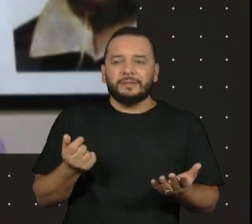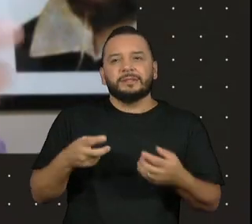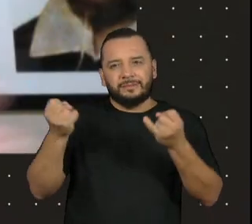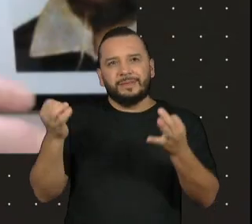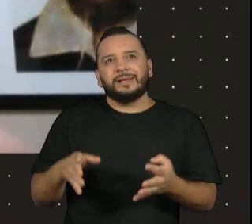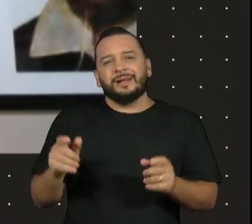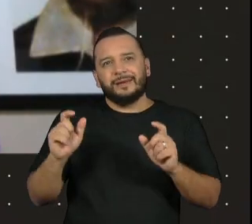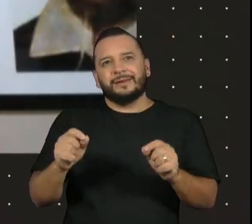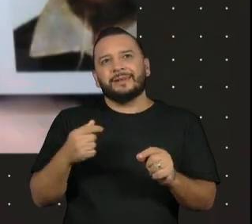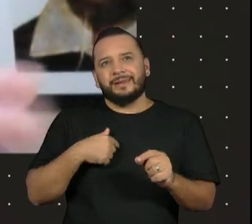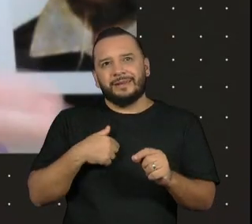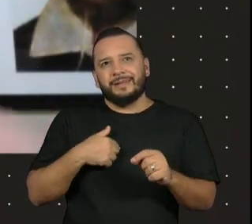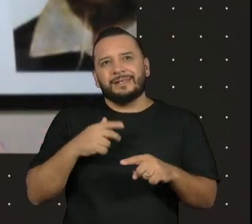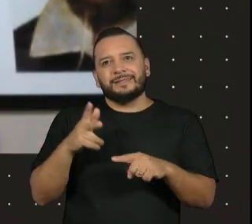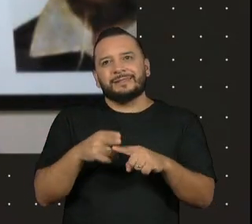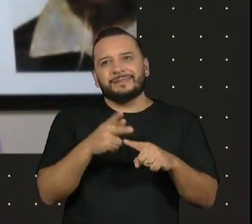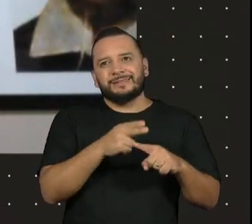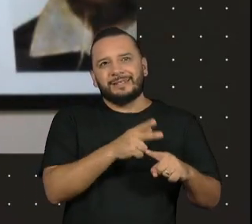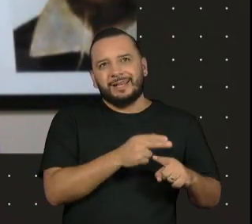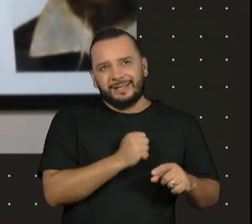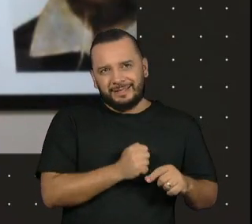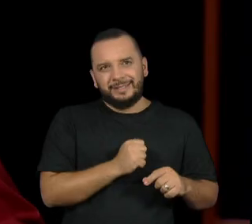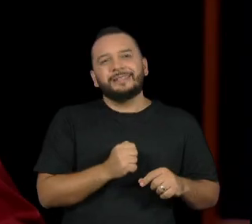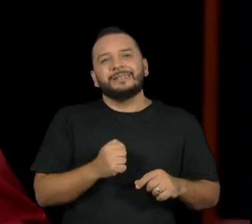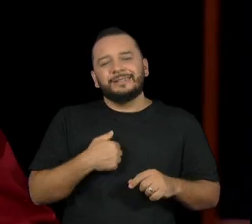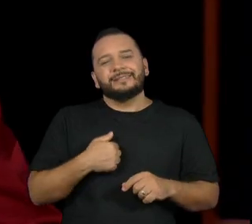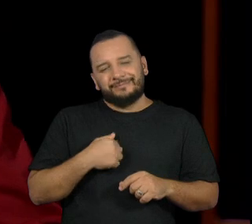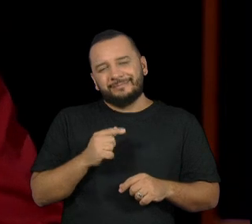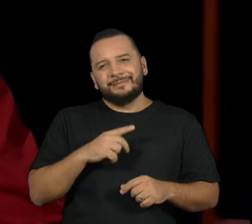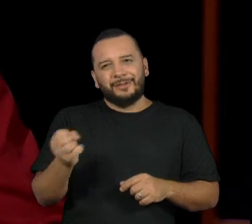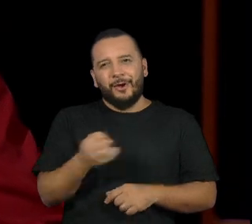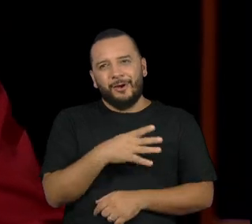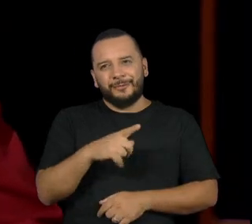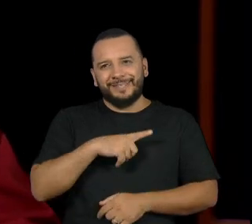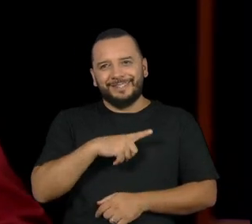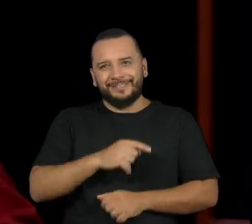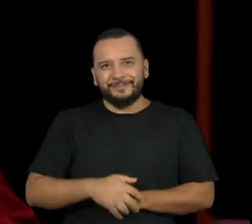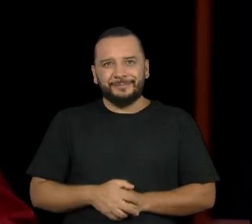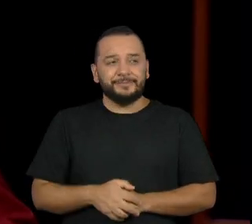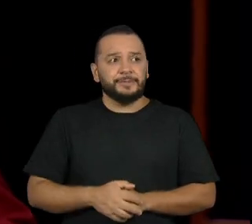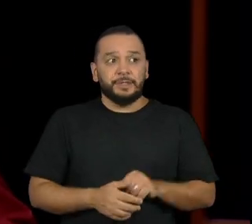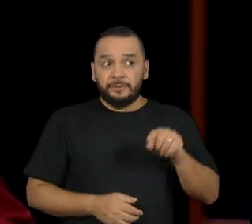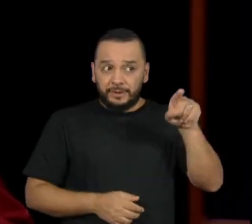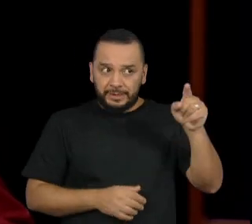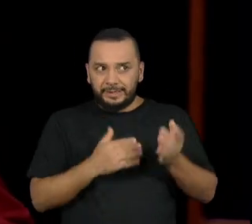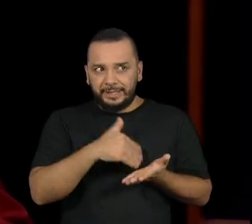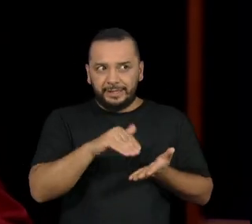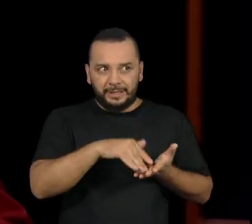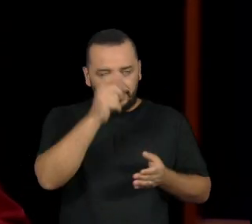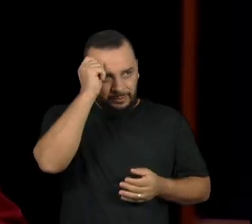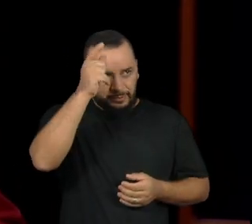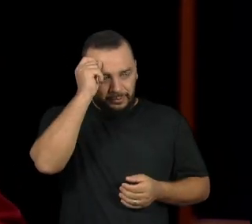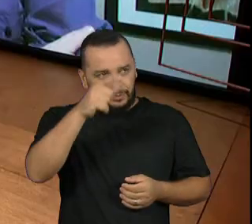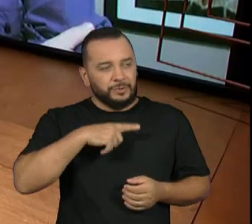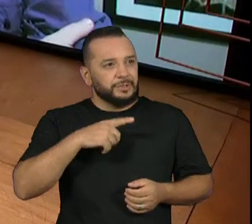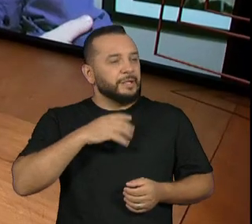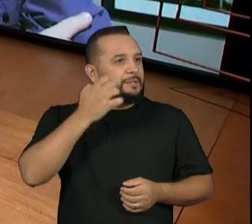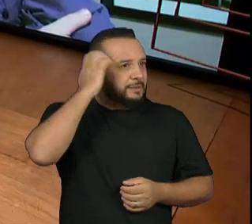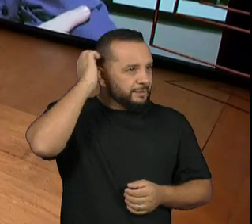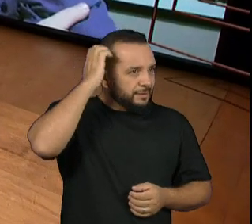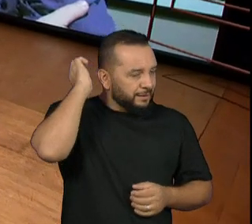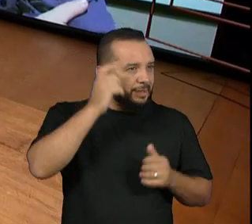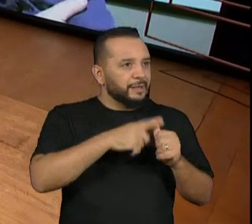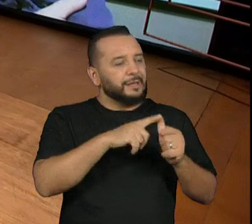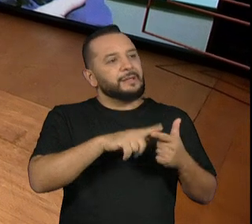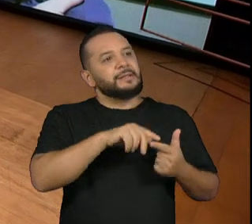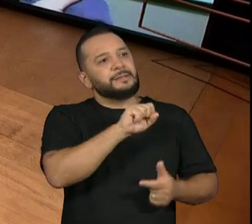minissérie de 16 capítulos. Agora, Salso, você foi secretário de cultura em Santo André, São Bernardo, São Paulo,